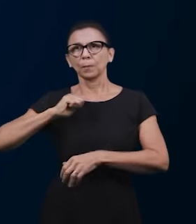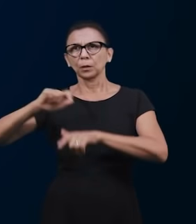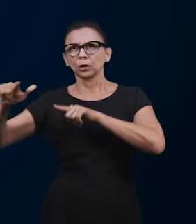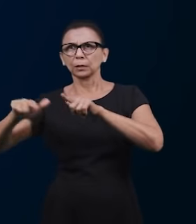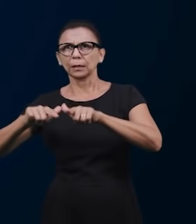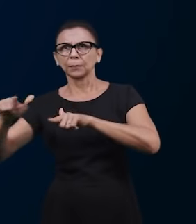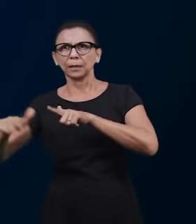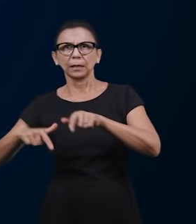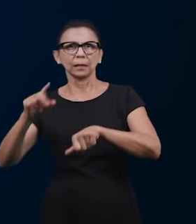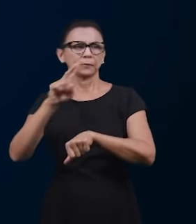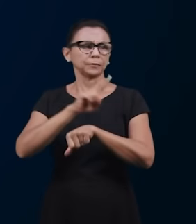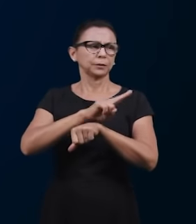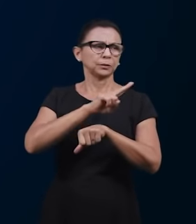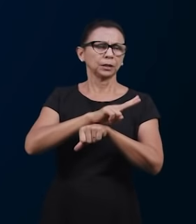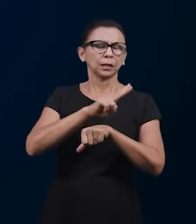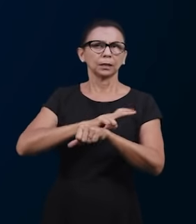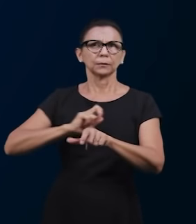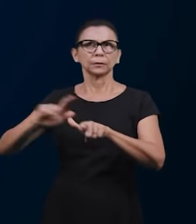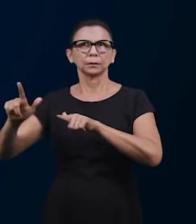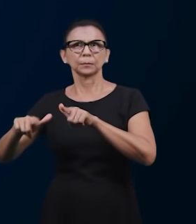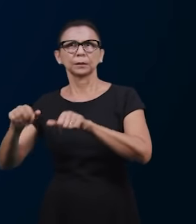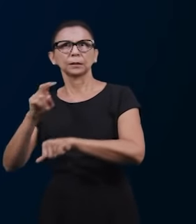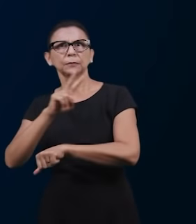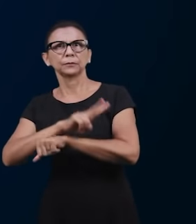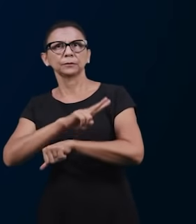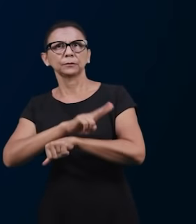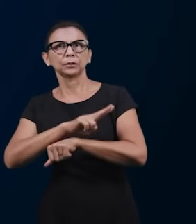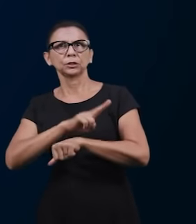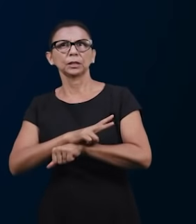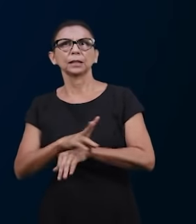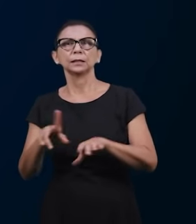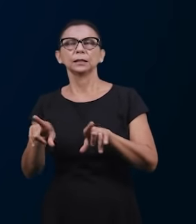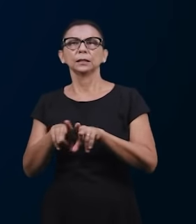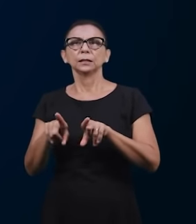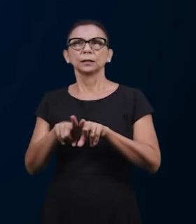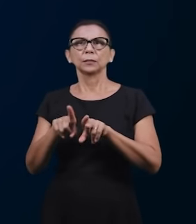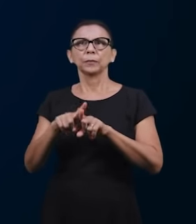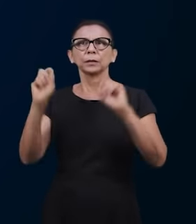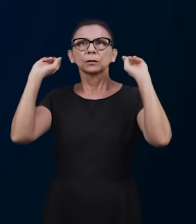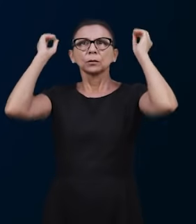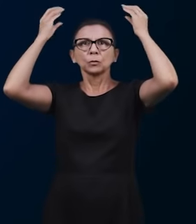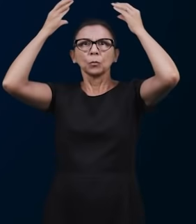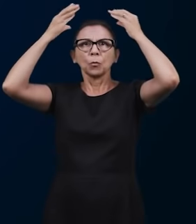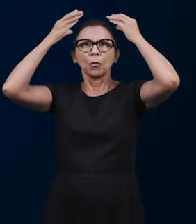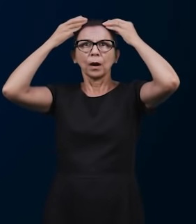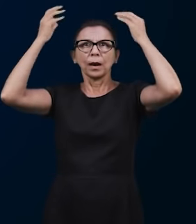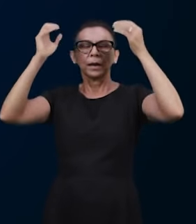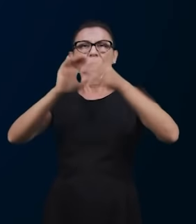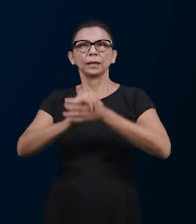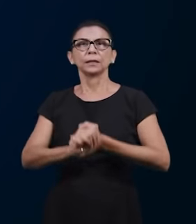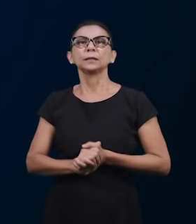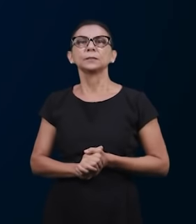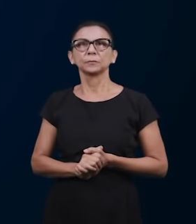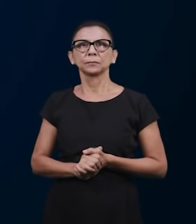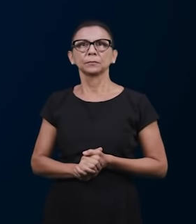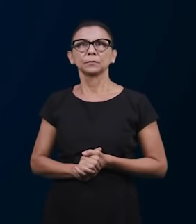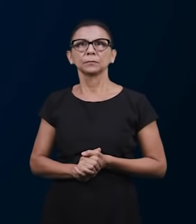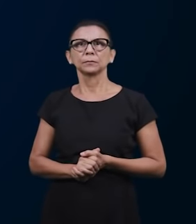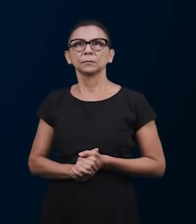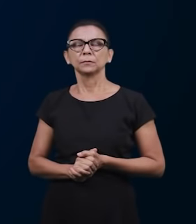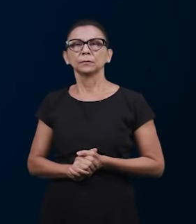e assim mesmo a palavra que o rei me havia dito. E disseram, levantemos e edifiquemos, assim